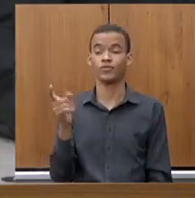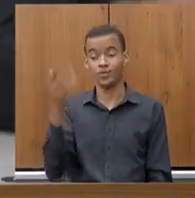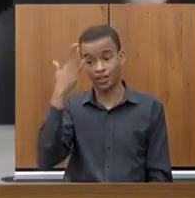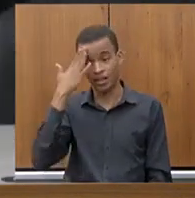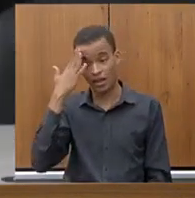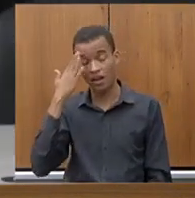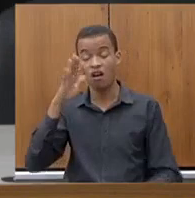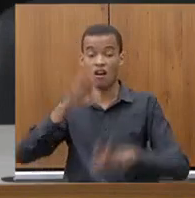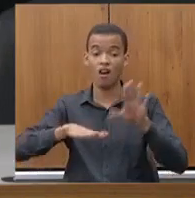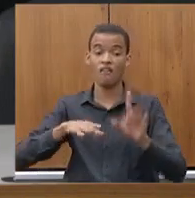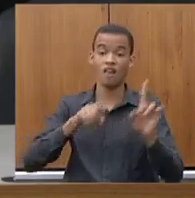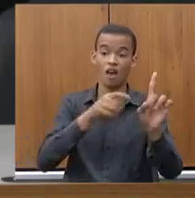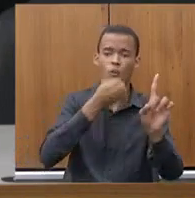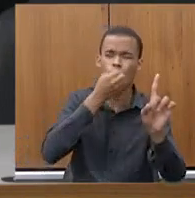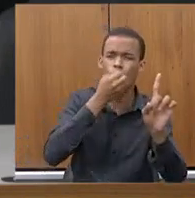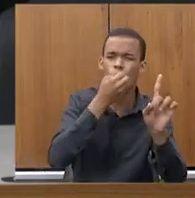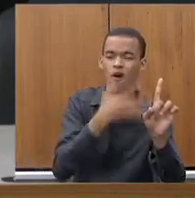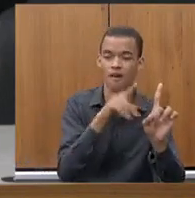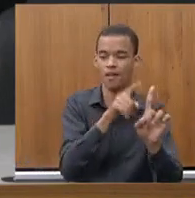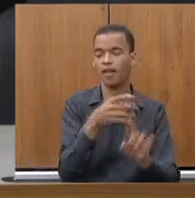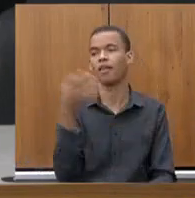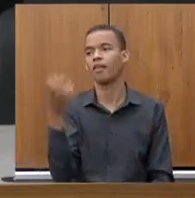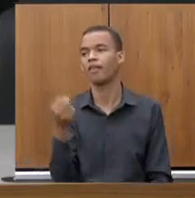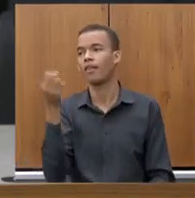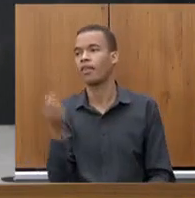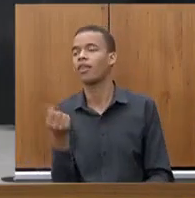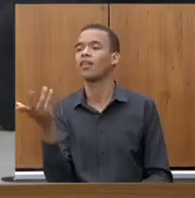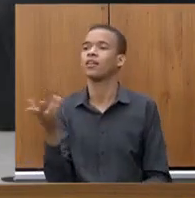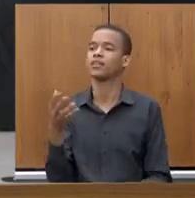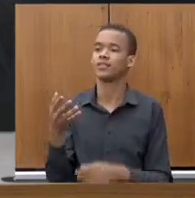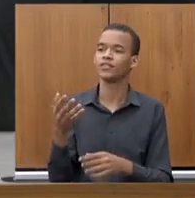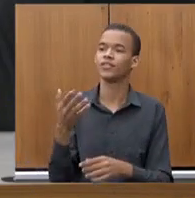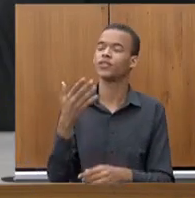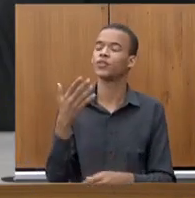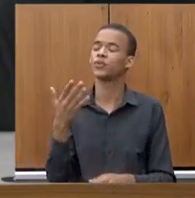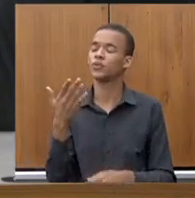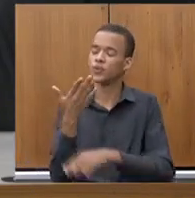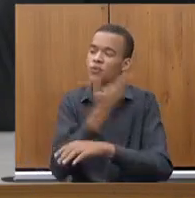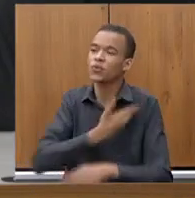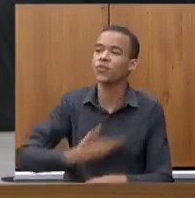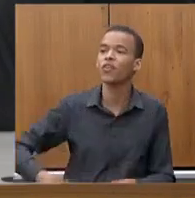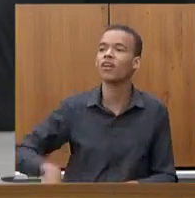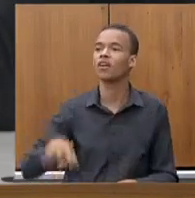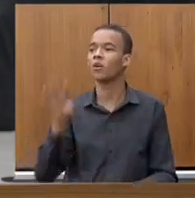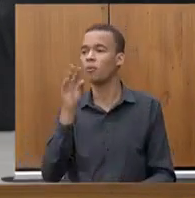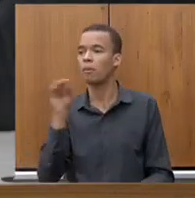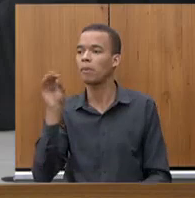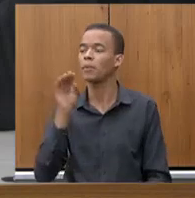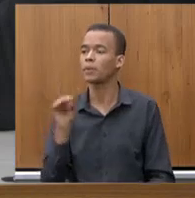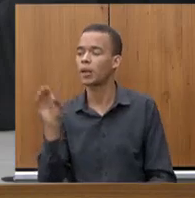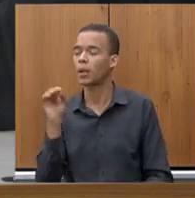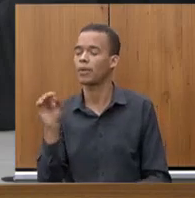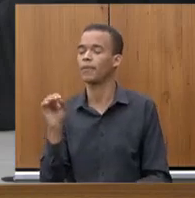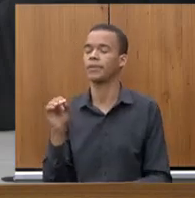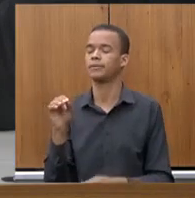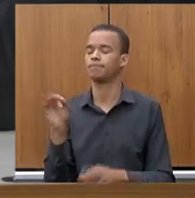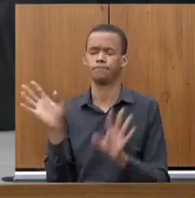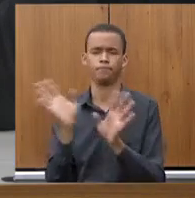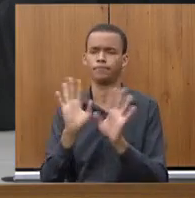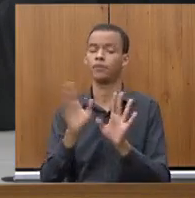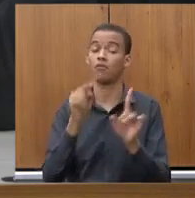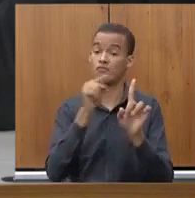muitas vezes, não é só aquele que fica puxando o saco do governo, é aquele que apoia e acredita num governo sério, quando o governo é sério,